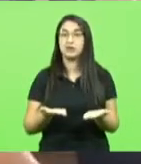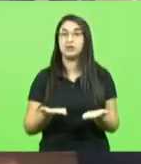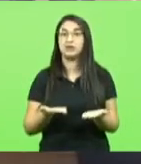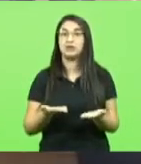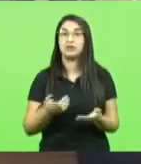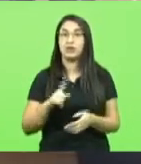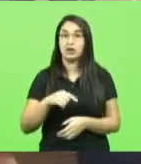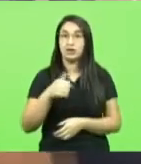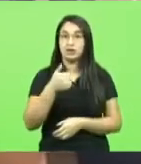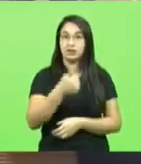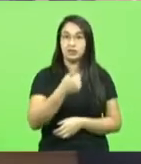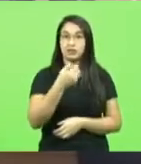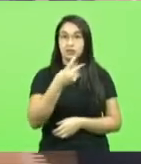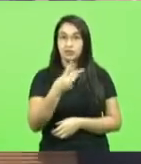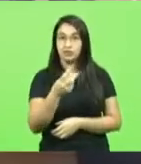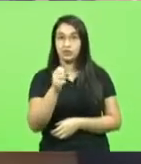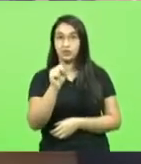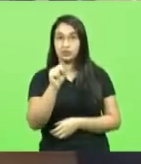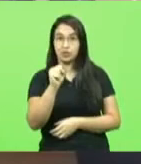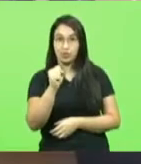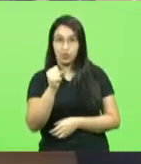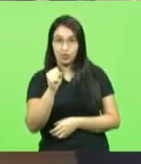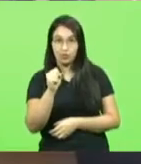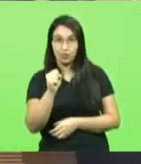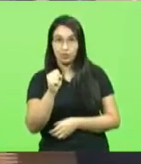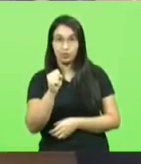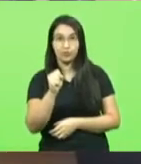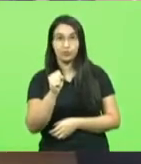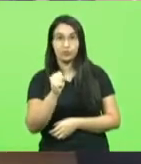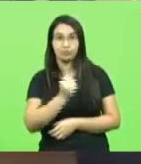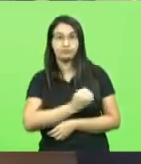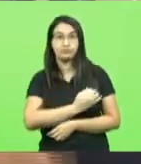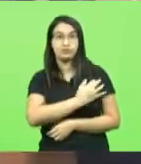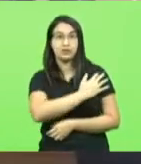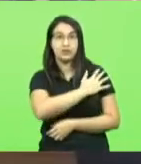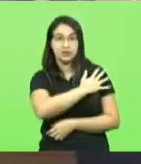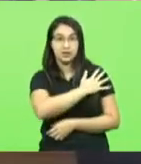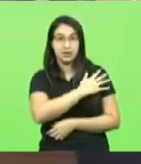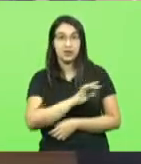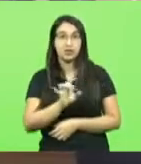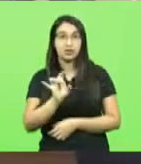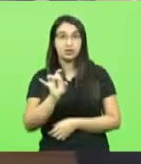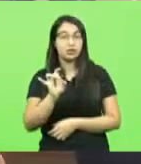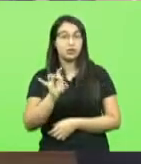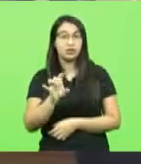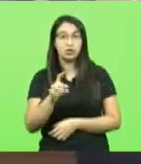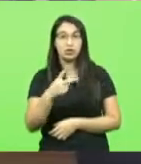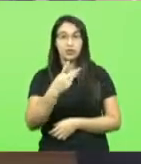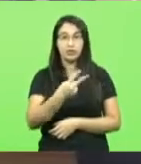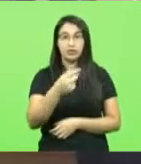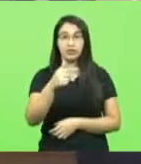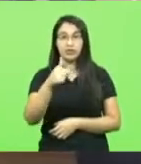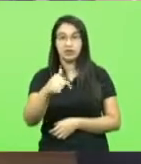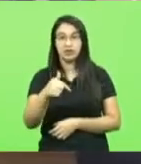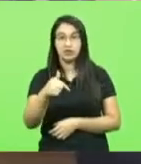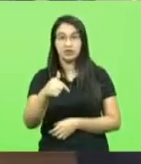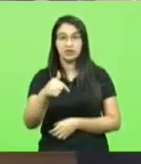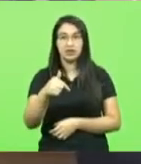oficiais e apenas 27 praças.